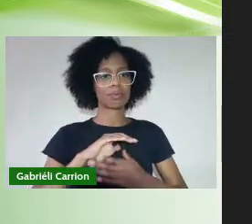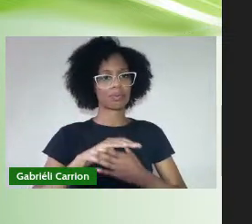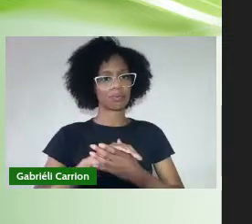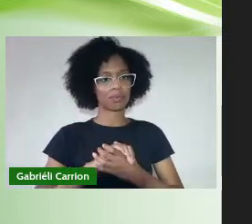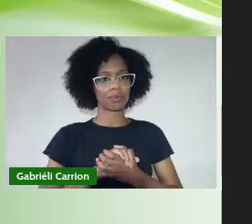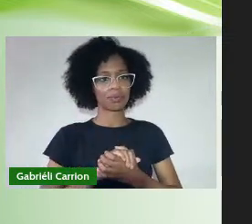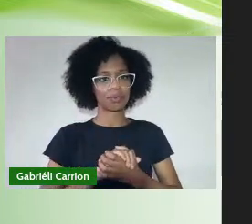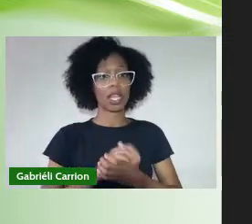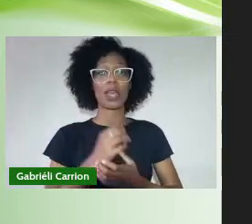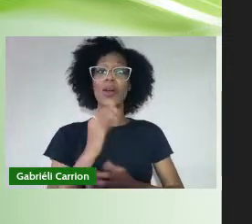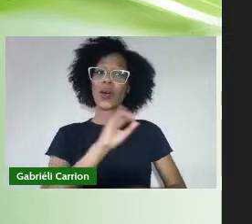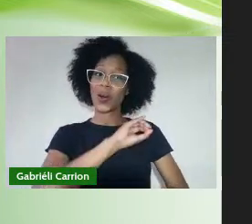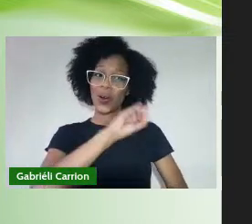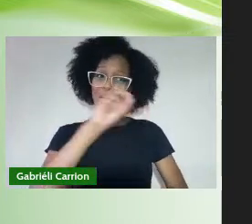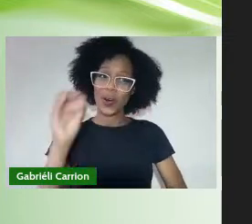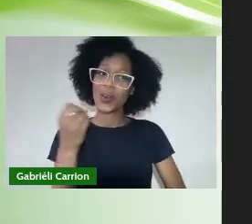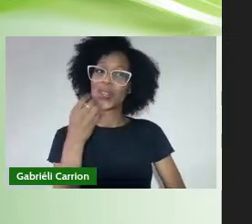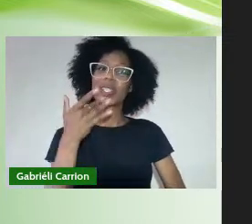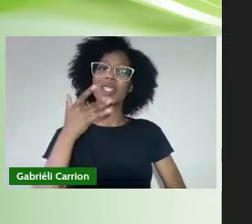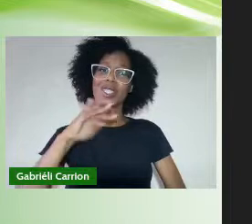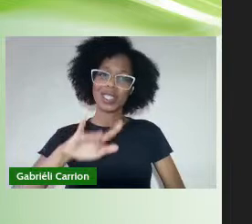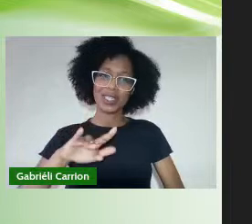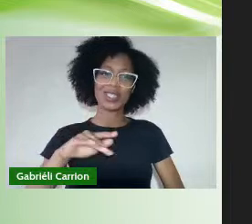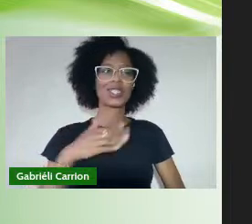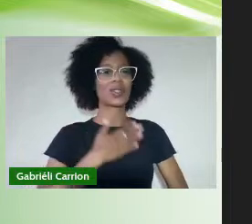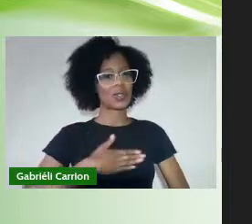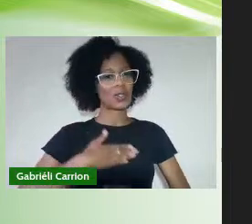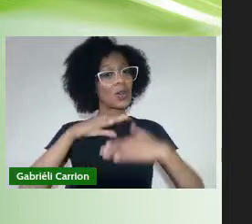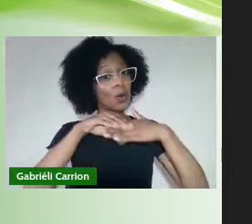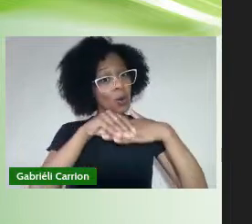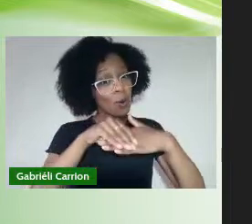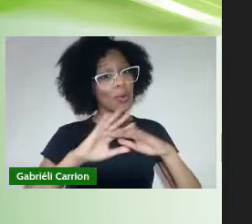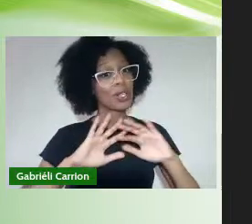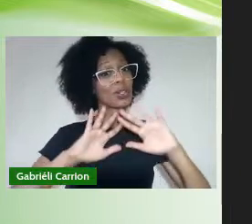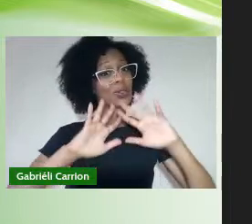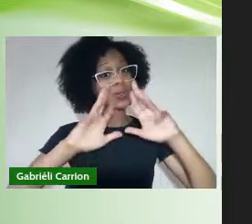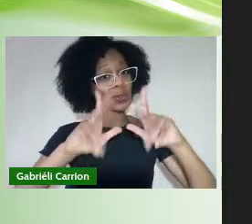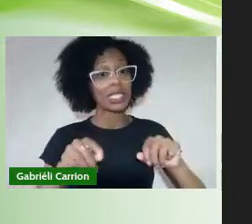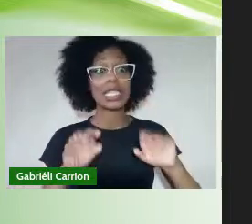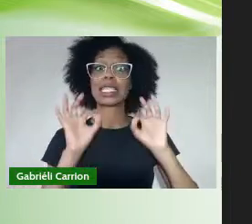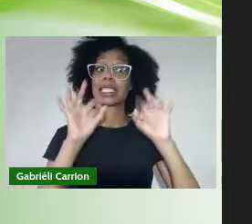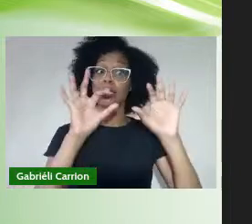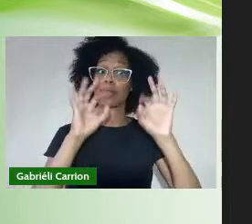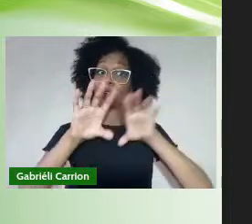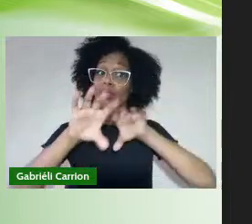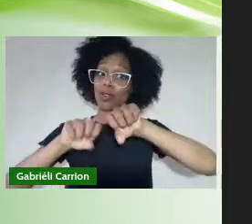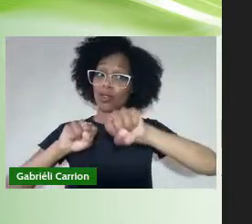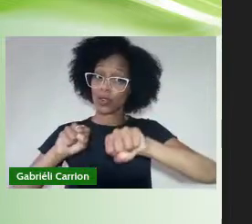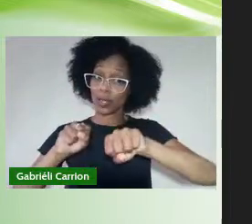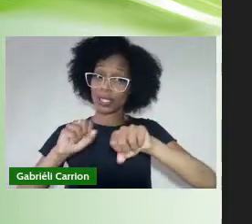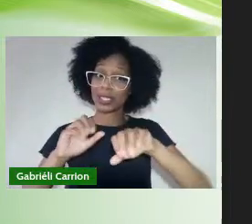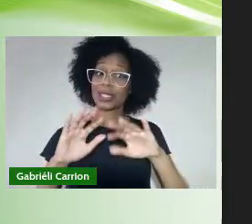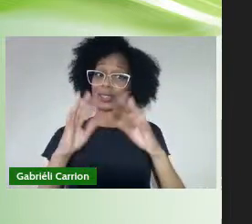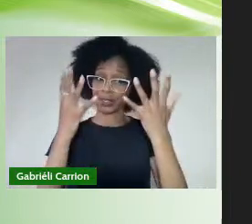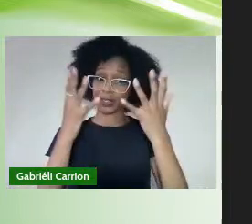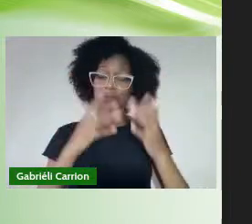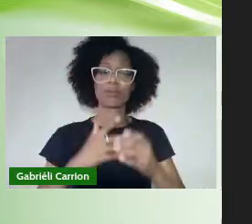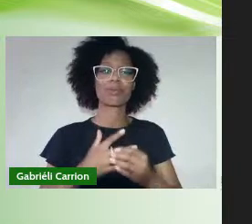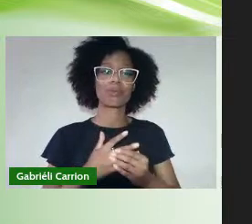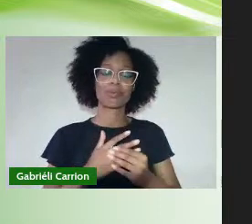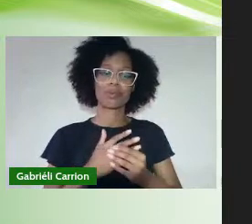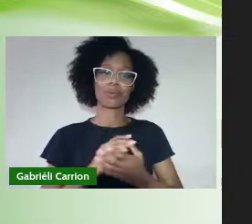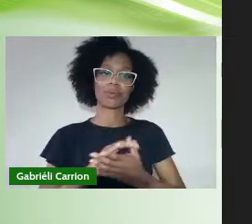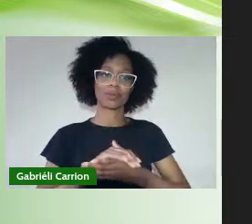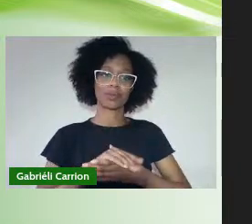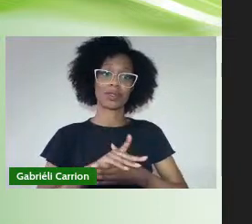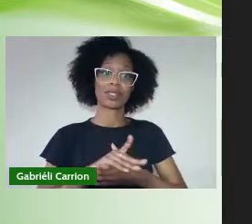Olá, boa tarde. Gostaria de cumprimentar a todos e todas, em especial aos formandos e formandas. E